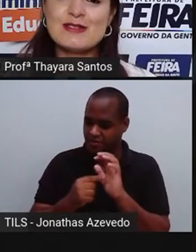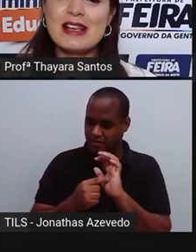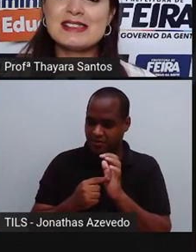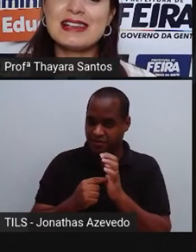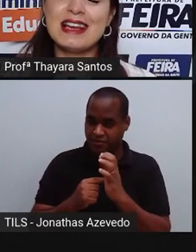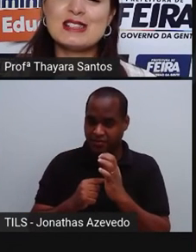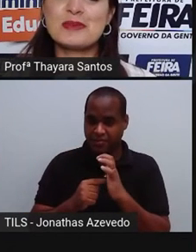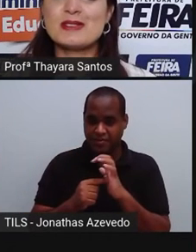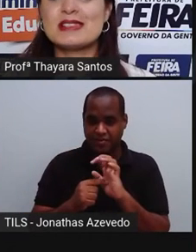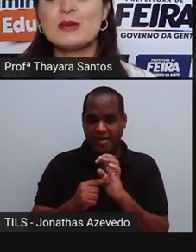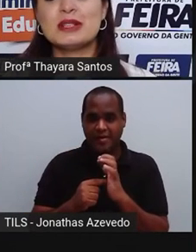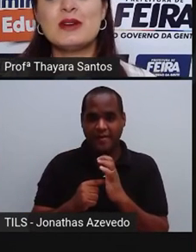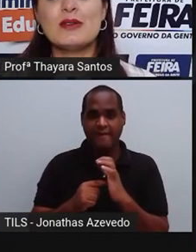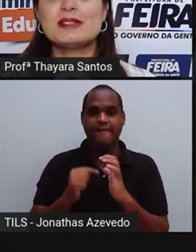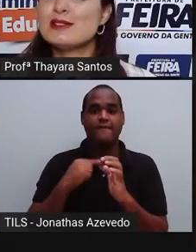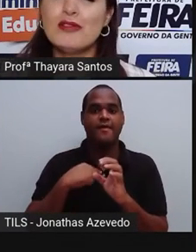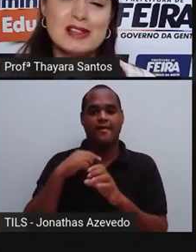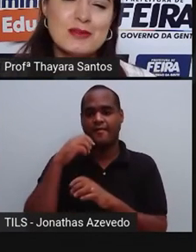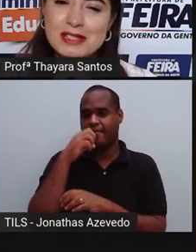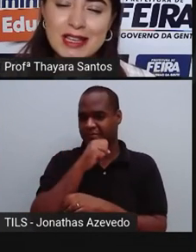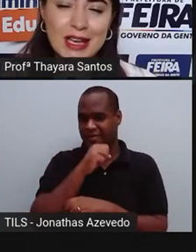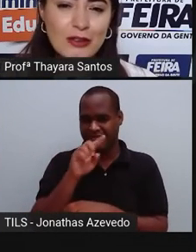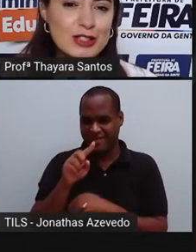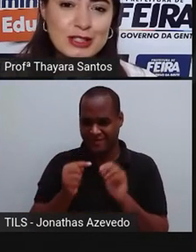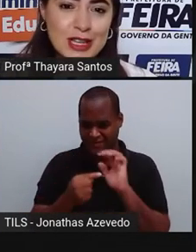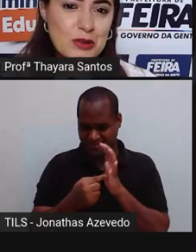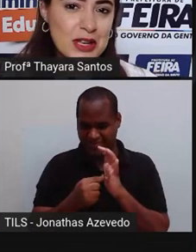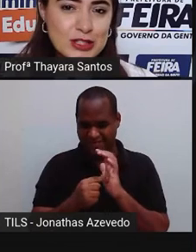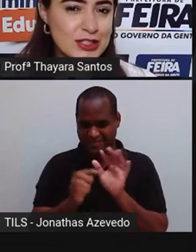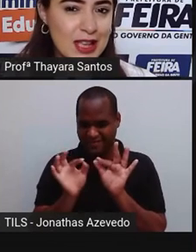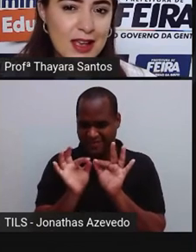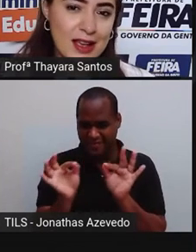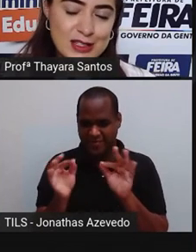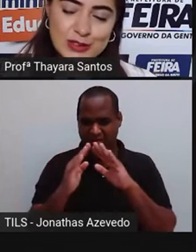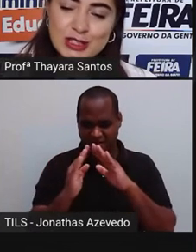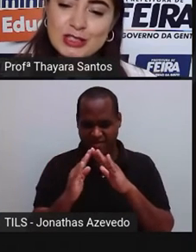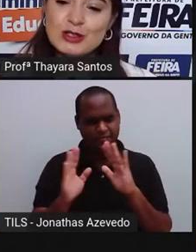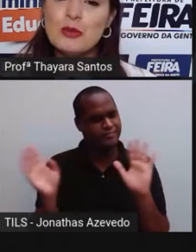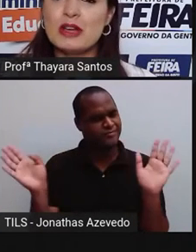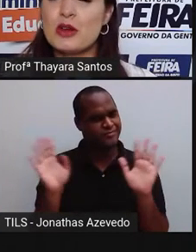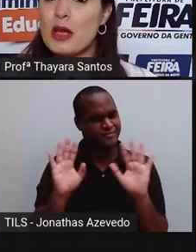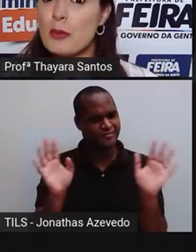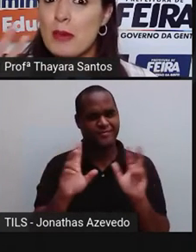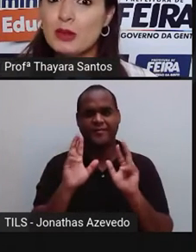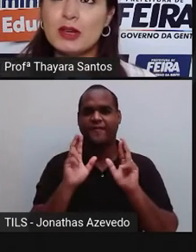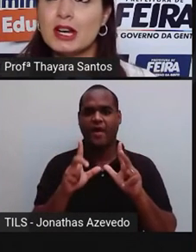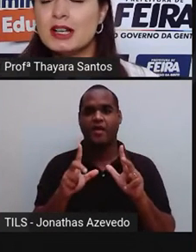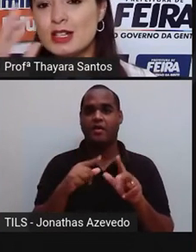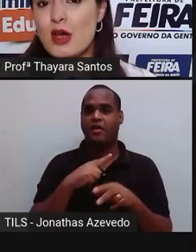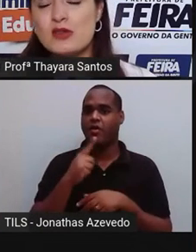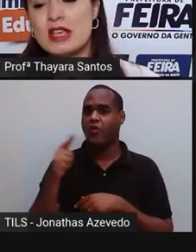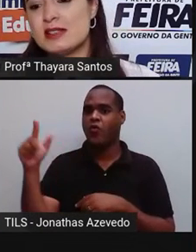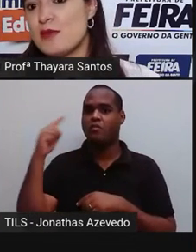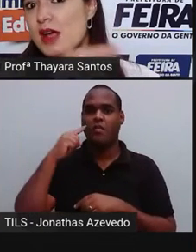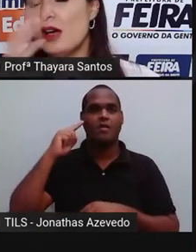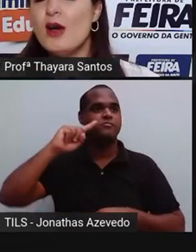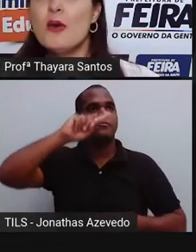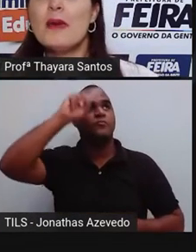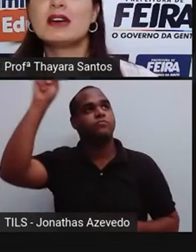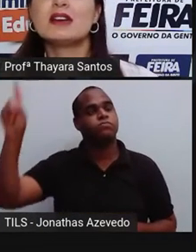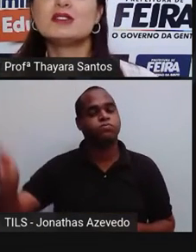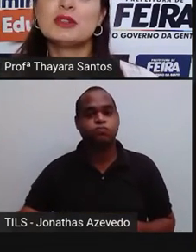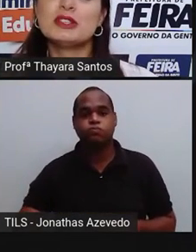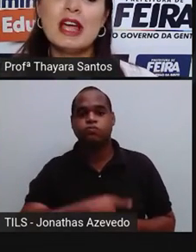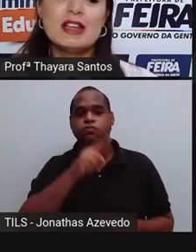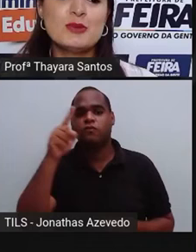quando eles fazem lá esse processamento do arroz, eles não fazem com esse ventilador que a gente tem em casa, um ventilador doméstico. um equipamento grande que consegue separar